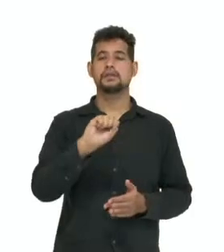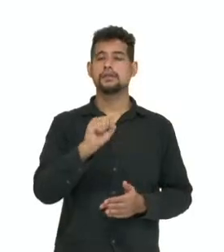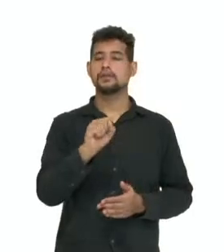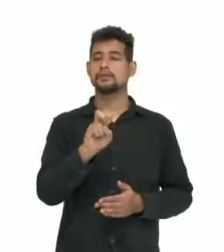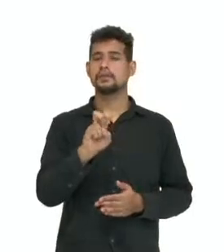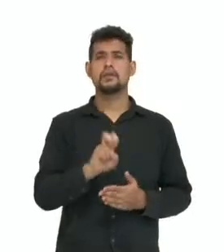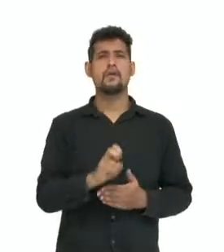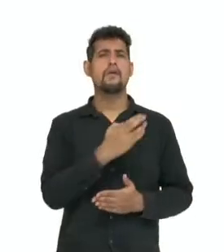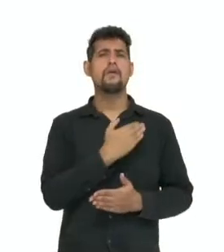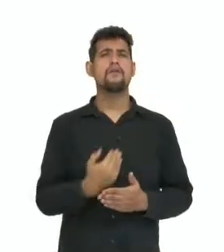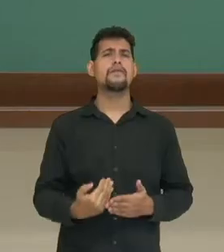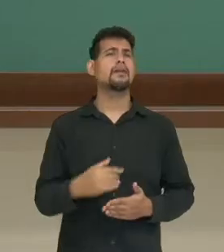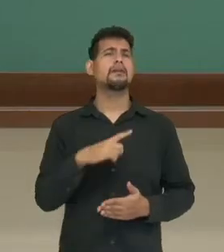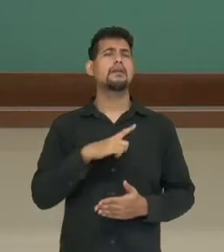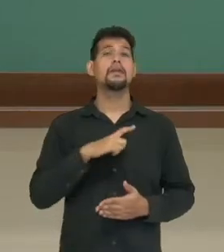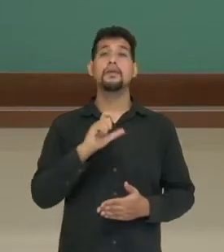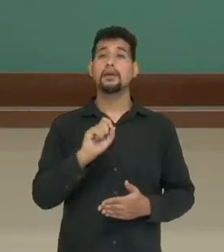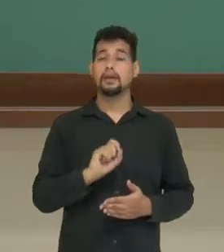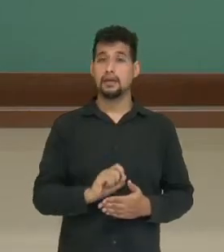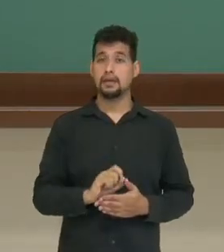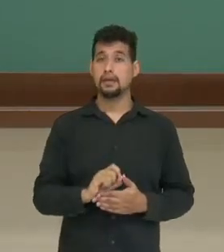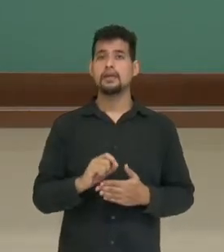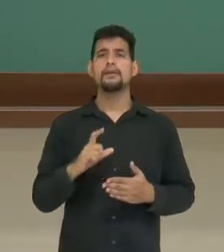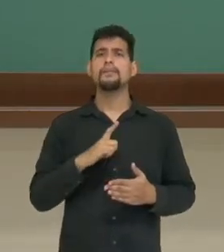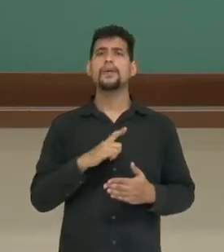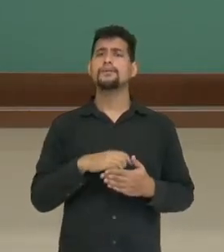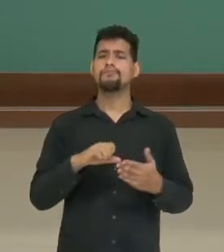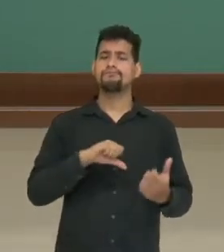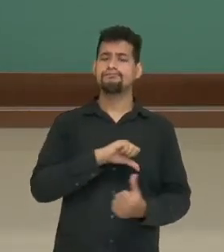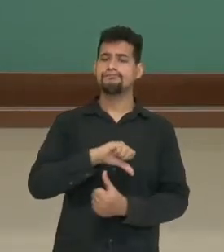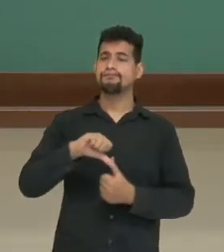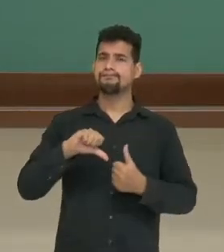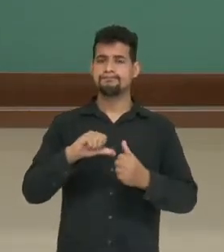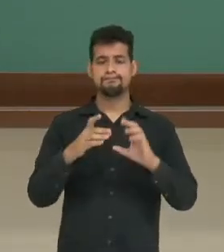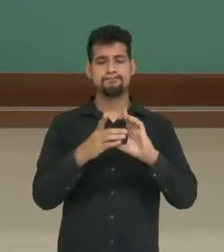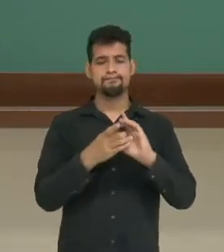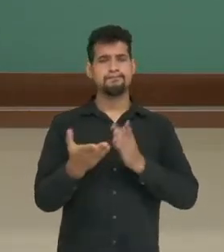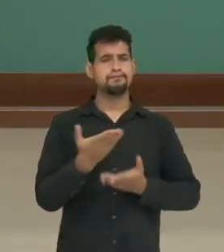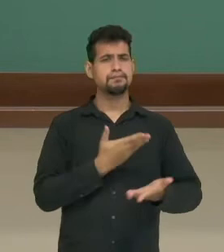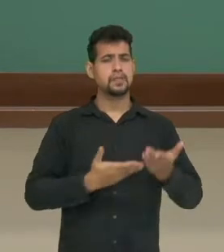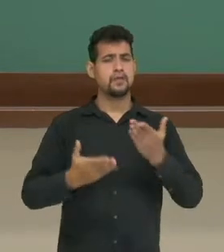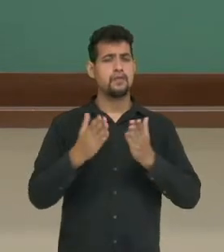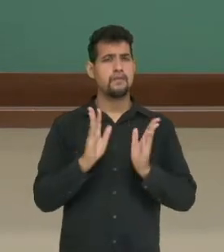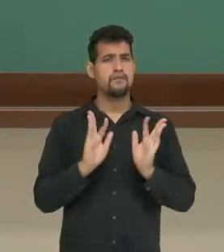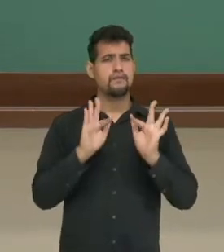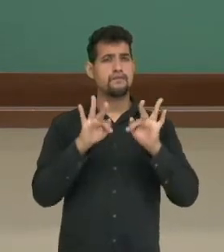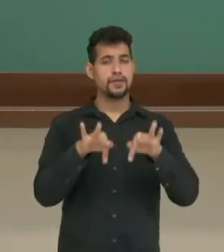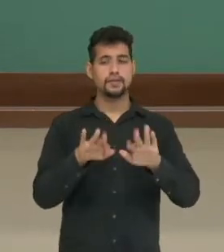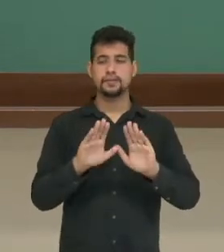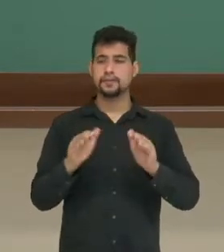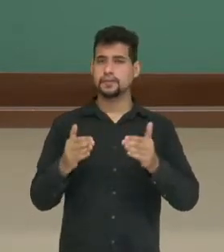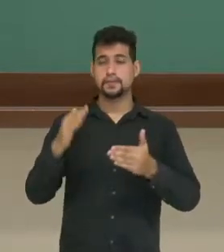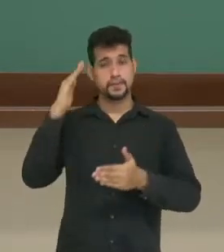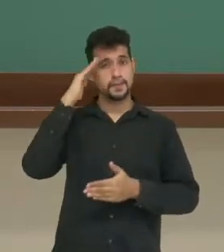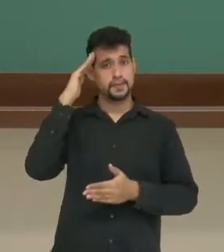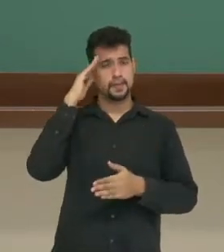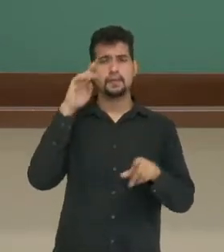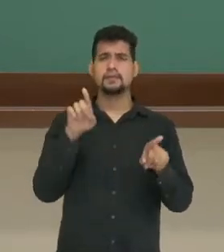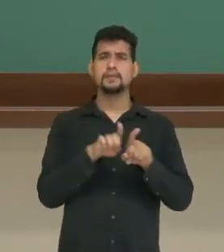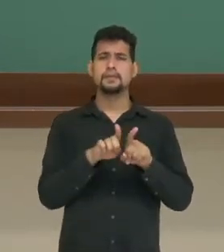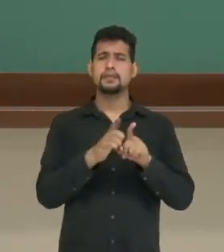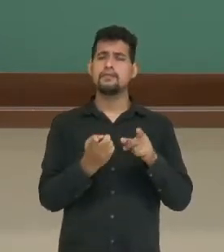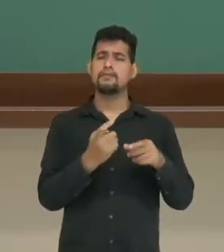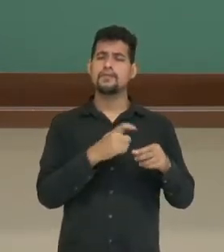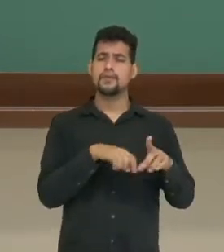O governo dele marcado aí pelo caminho da transição democrática, o fim do regime militar na devolução da